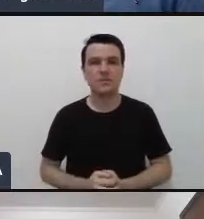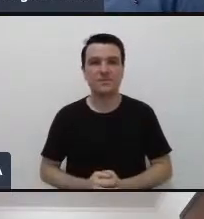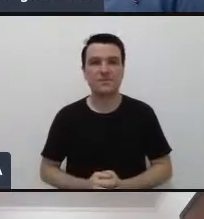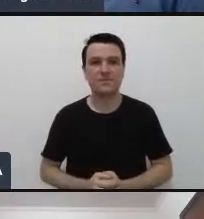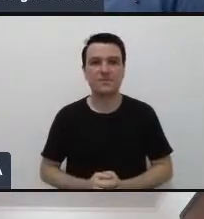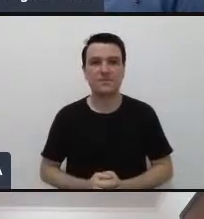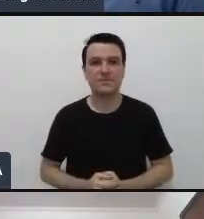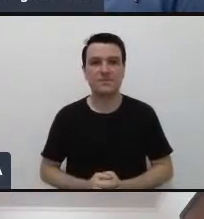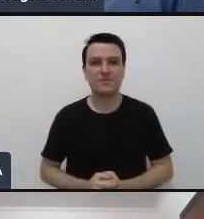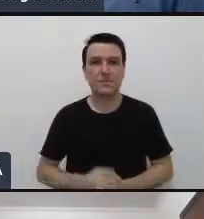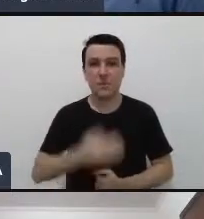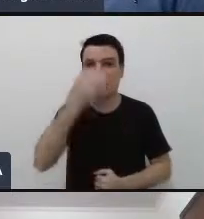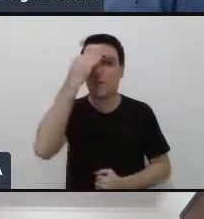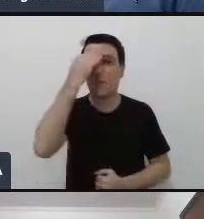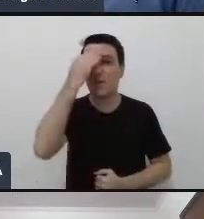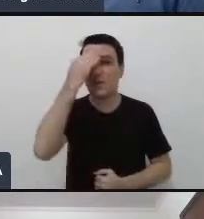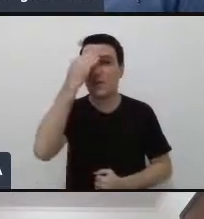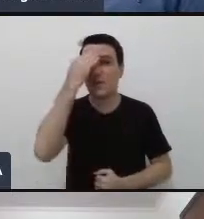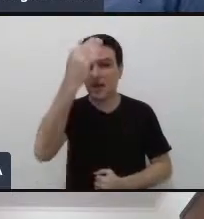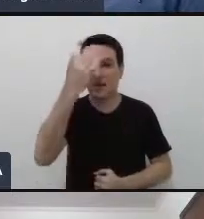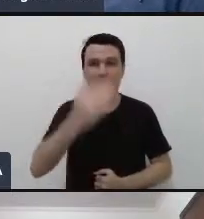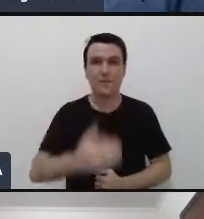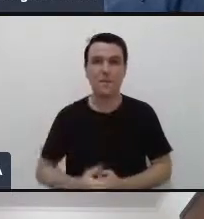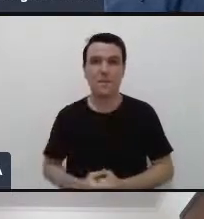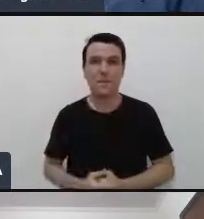obrigado pessoal obrigado mesmo